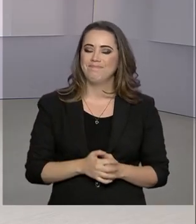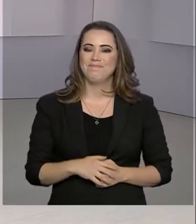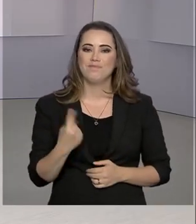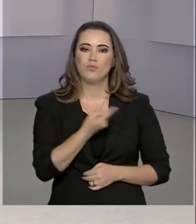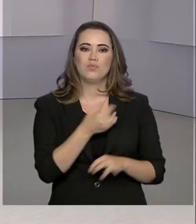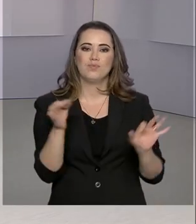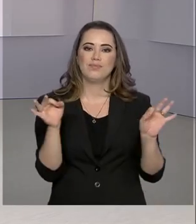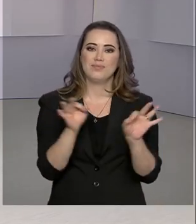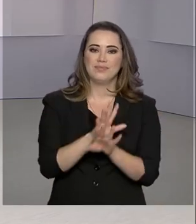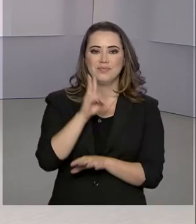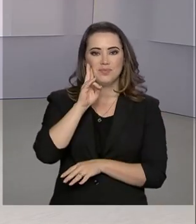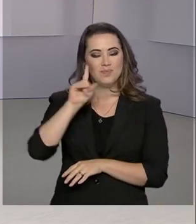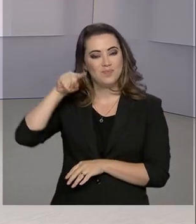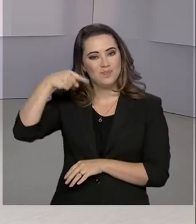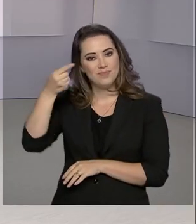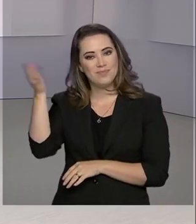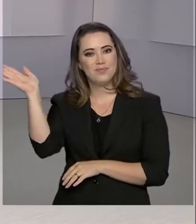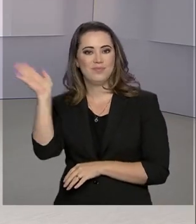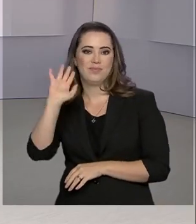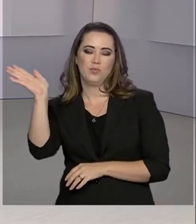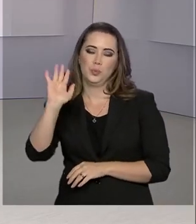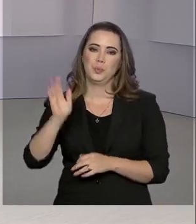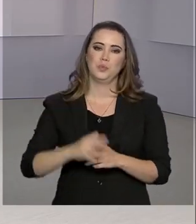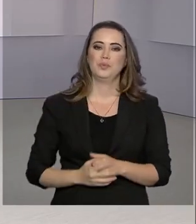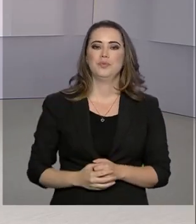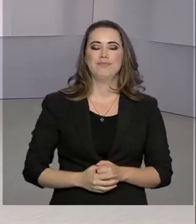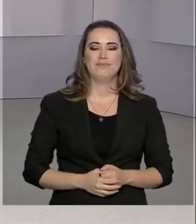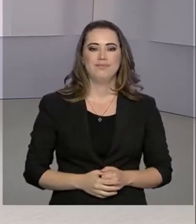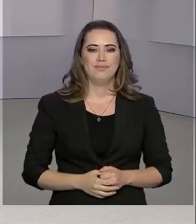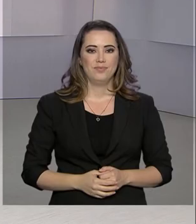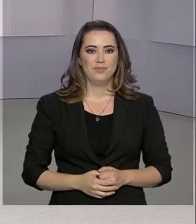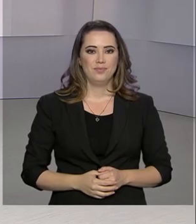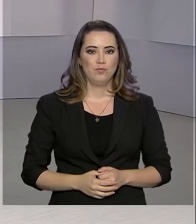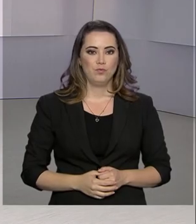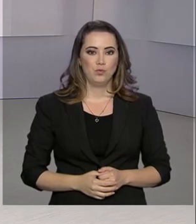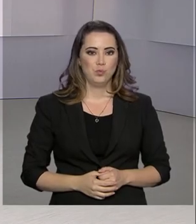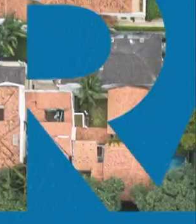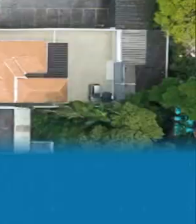Nós ficamos por aqui. Nos vemos, então, na próxima edição. Até lá. Tchau.